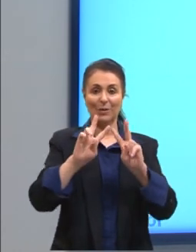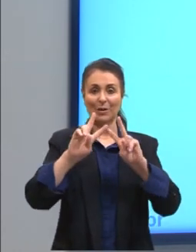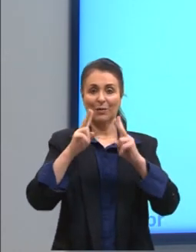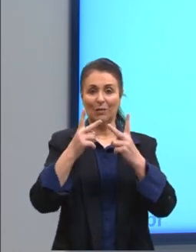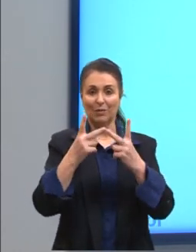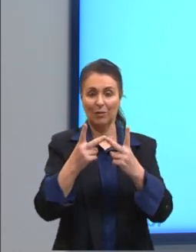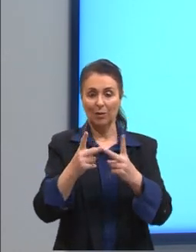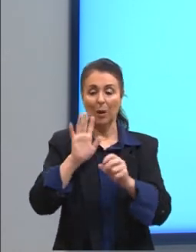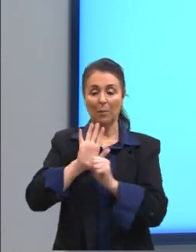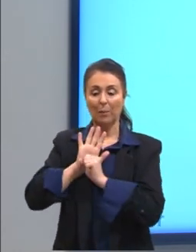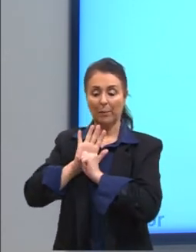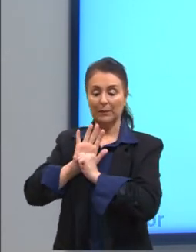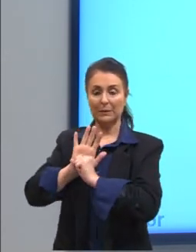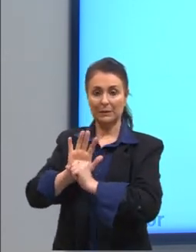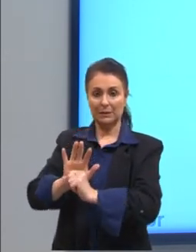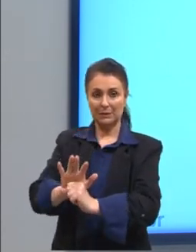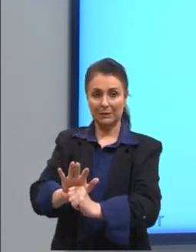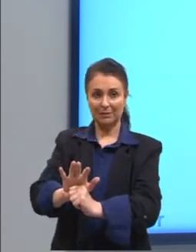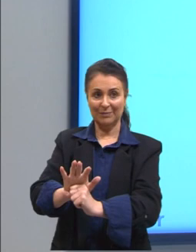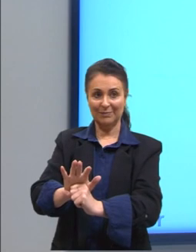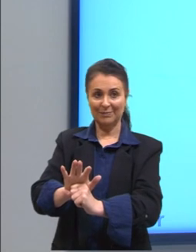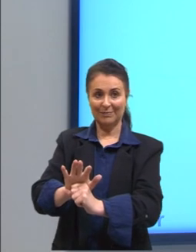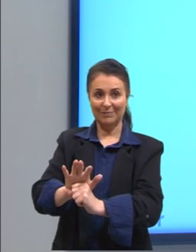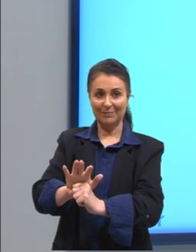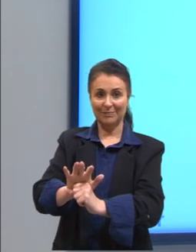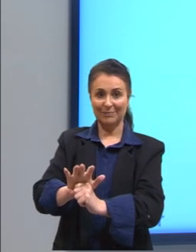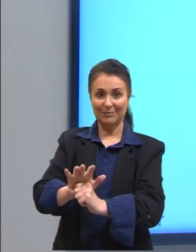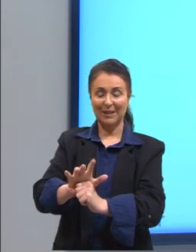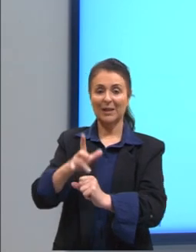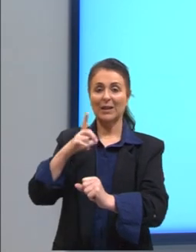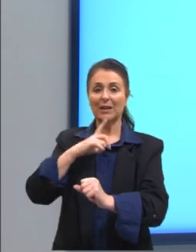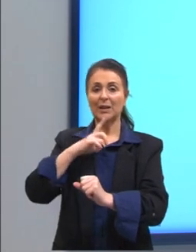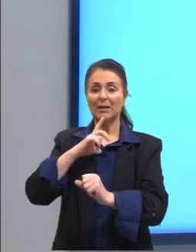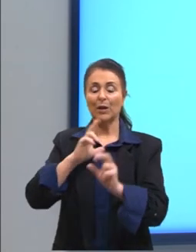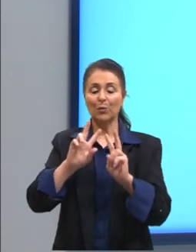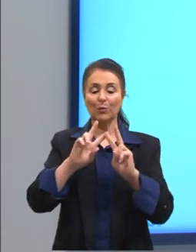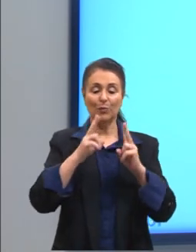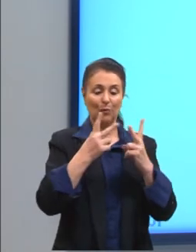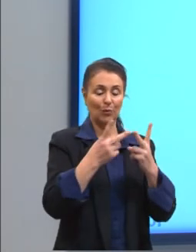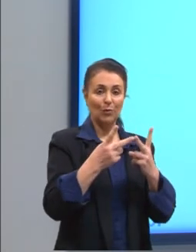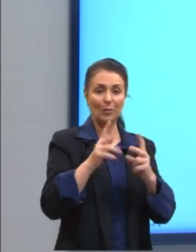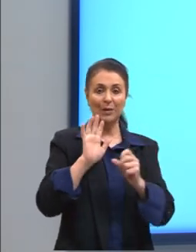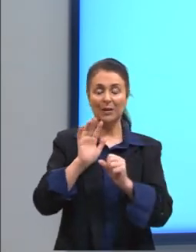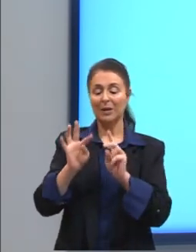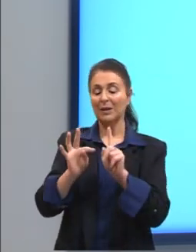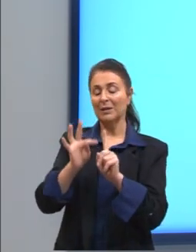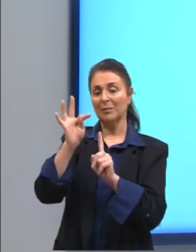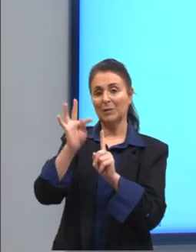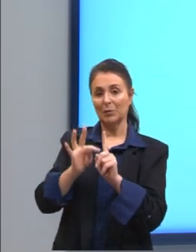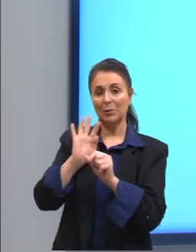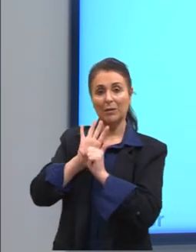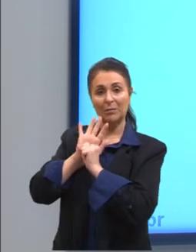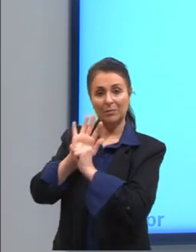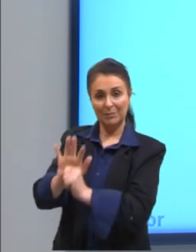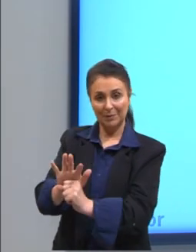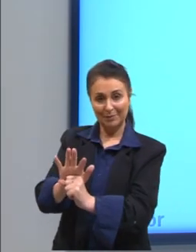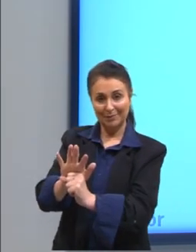Temos uma pressão aqui. Temos um determinado volume e temos uma temperatura. Quando a gente